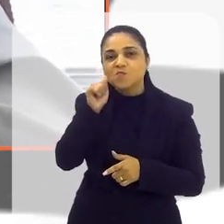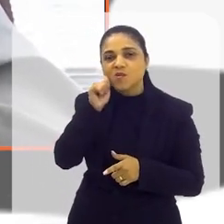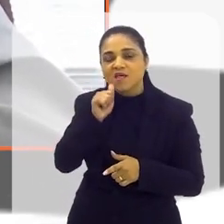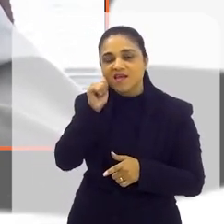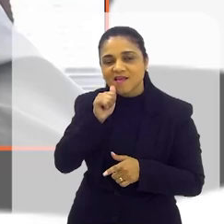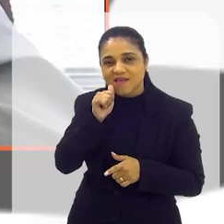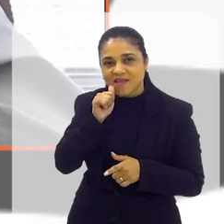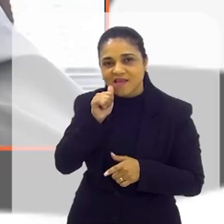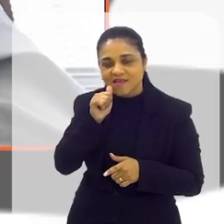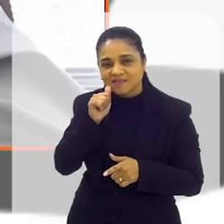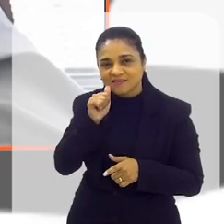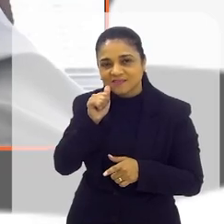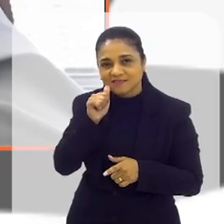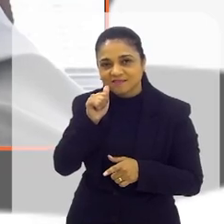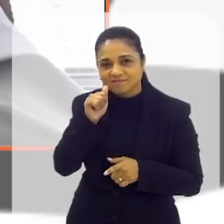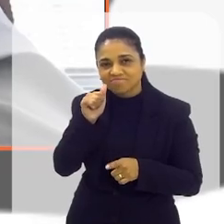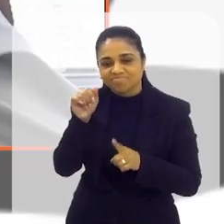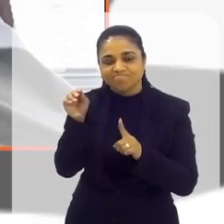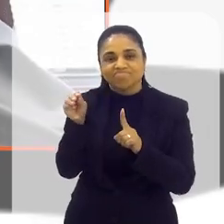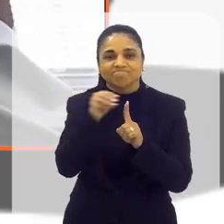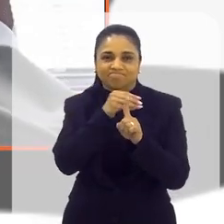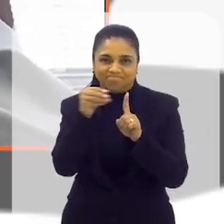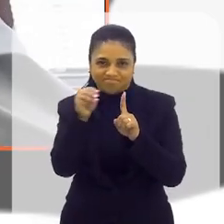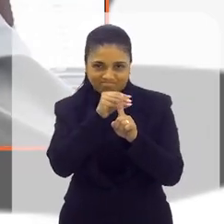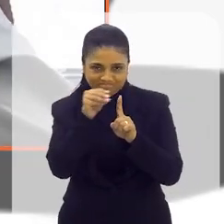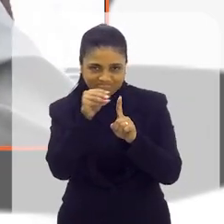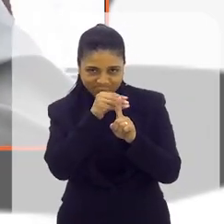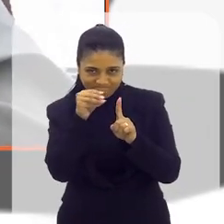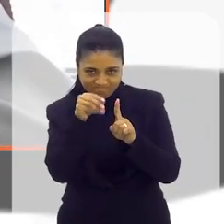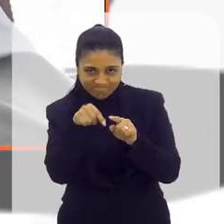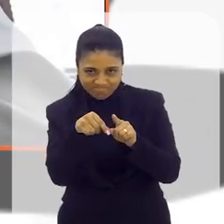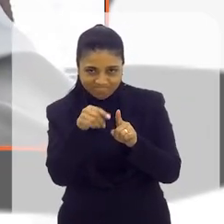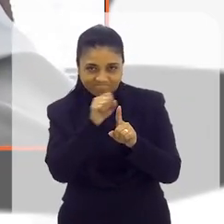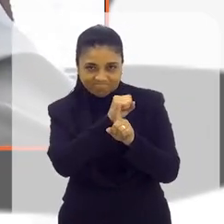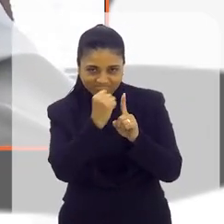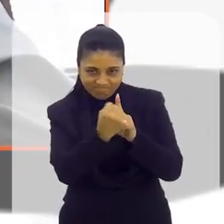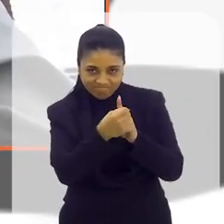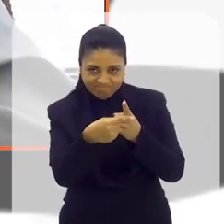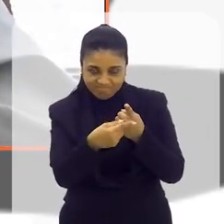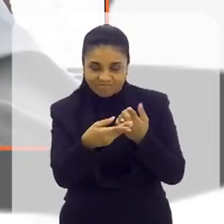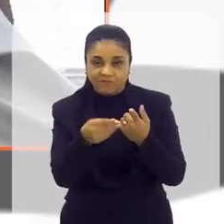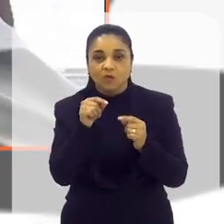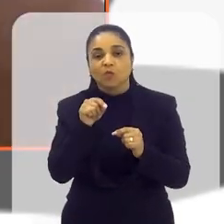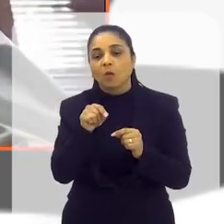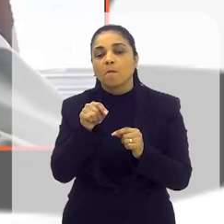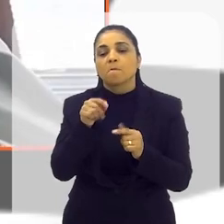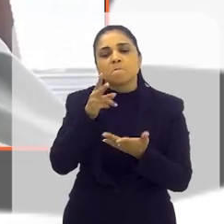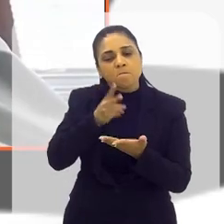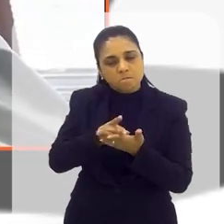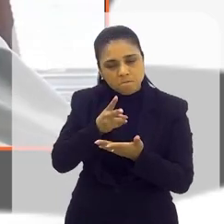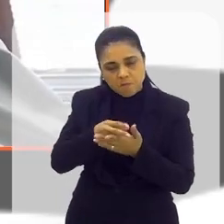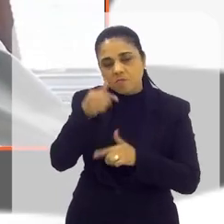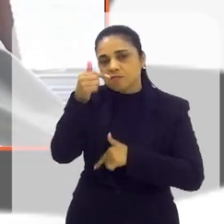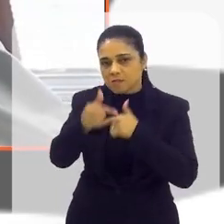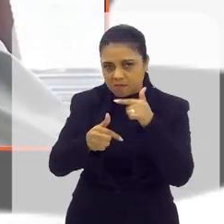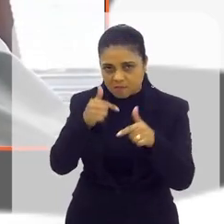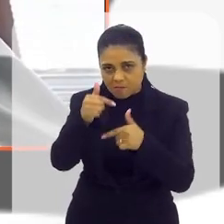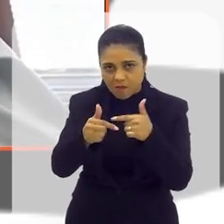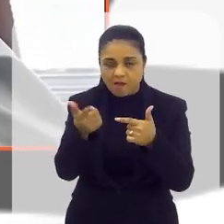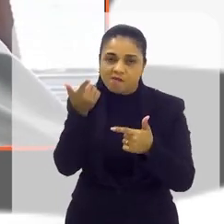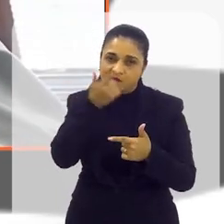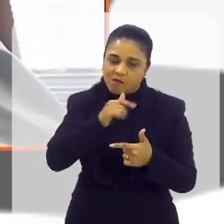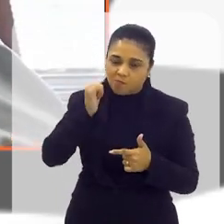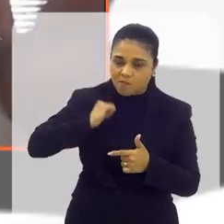vulnerabilidade social, e estamos atendendo as mulheres em vulnerabilidade, onde também faz o mesmo